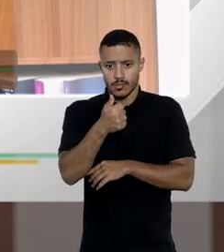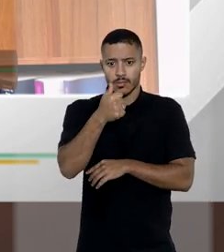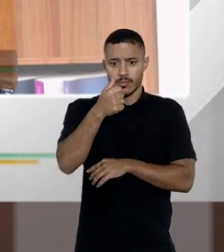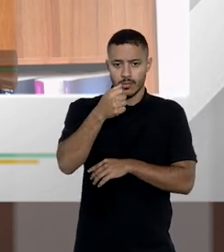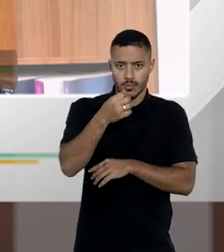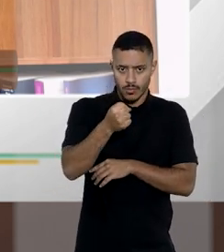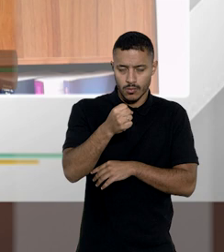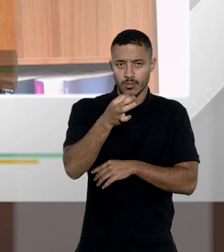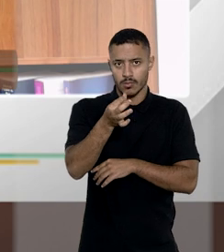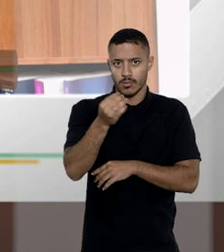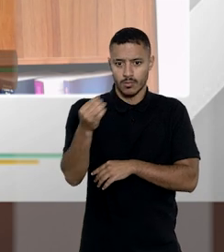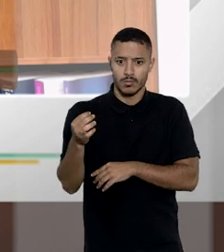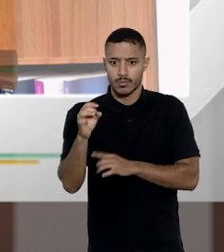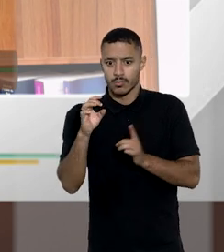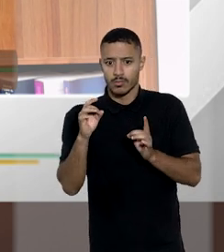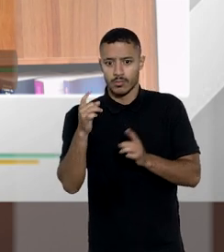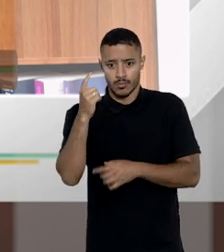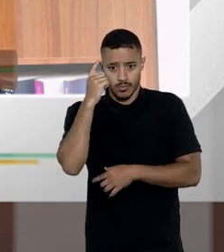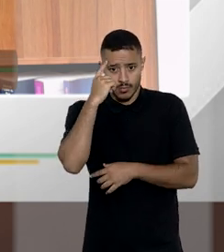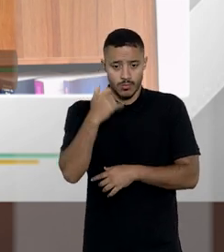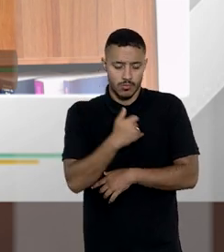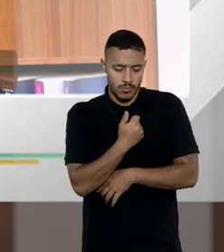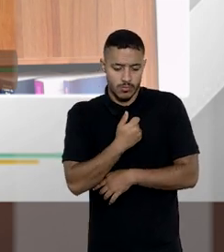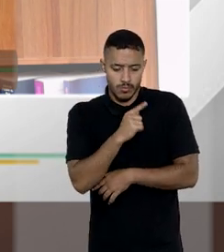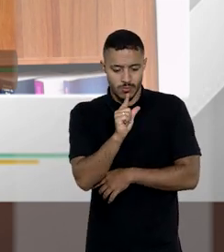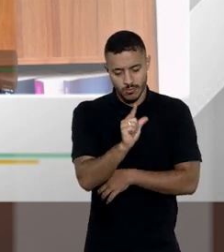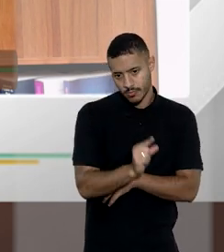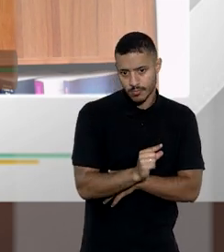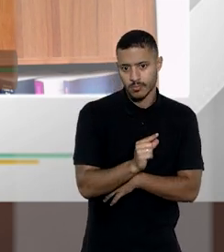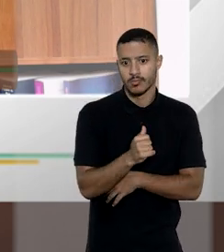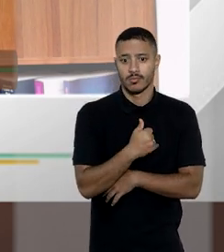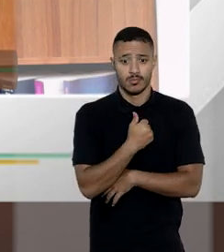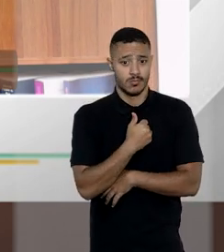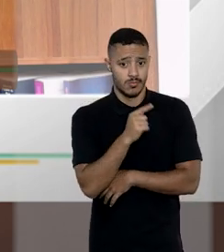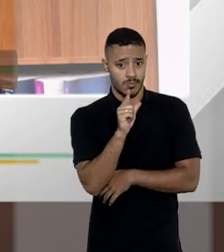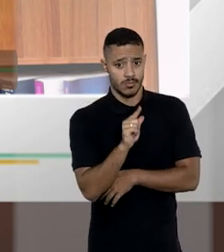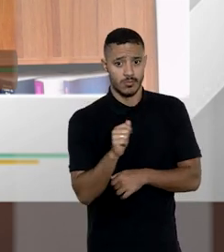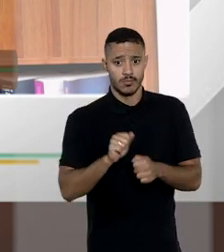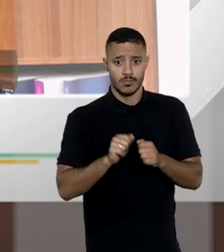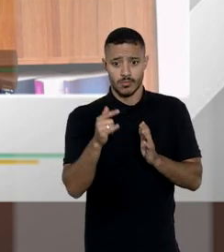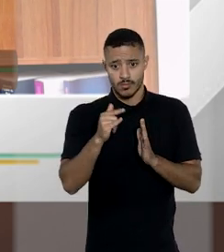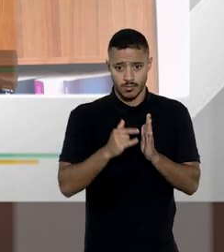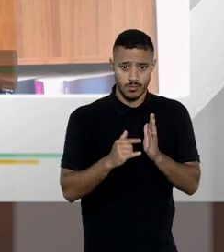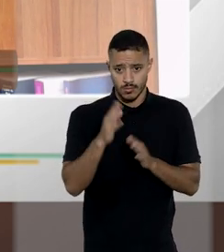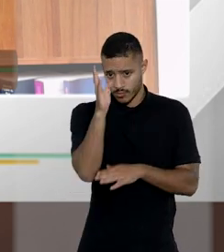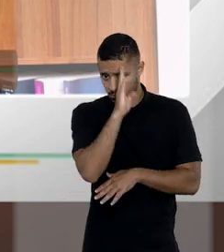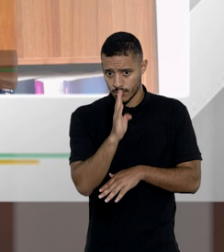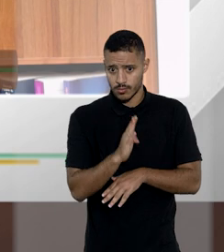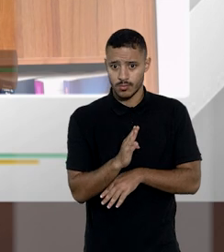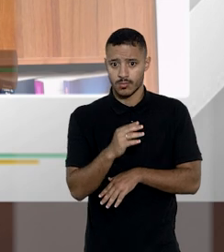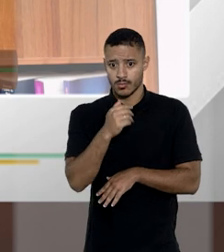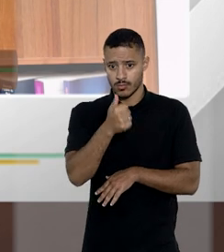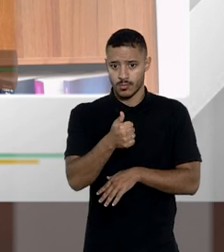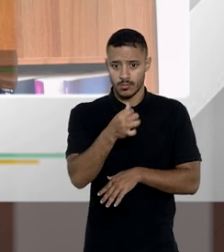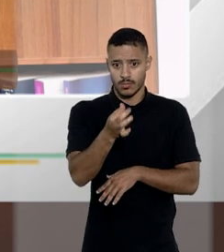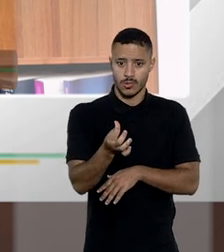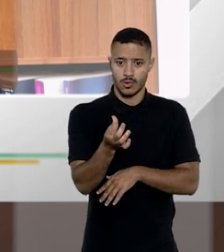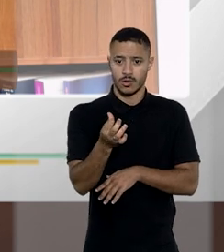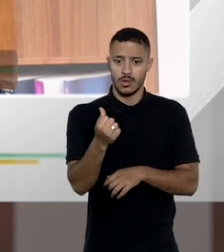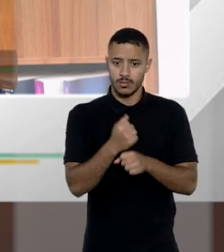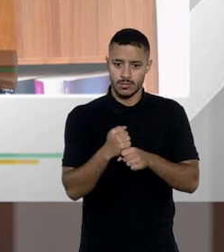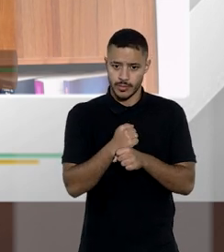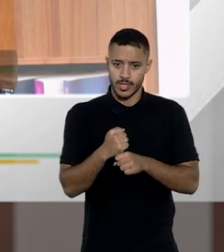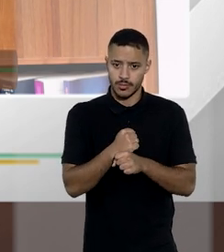artigo 1860 apenas uma situação de uma idade mínima e a idade mínima para fazer testamento no Brasil é de